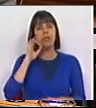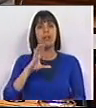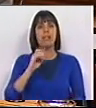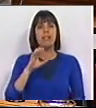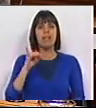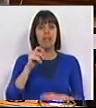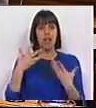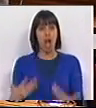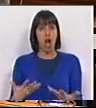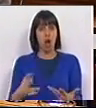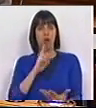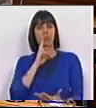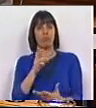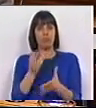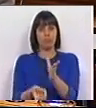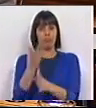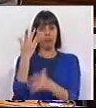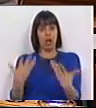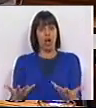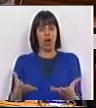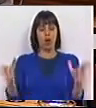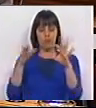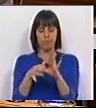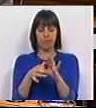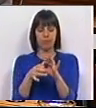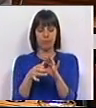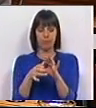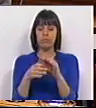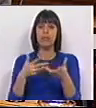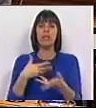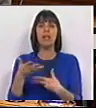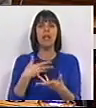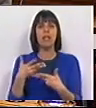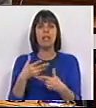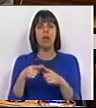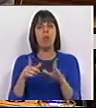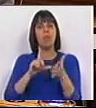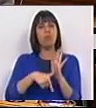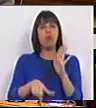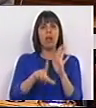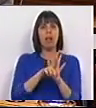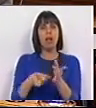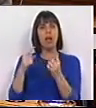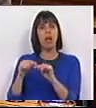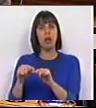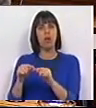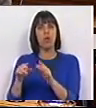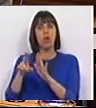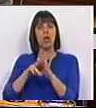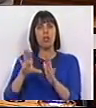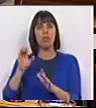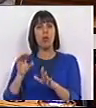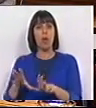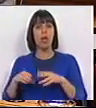Cílio Leonório acabou aqui agora de suscitar, que tem a ver com a relação deste projeto de lei com o regime da